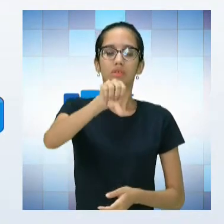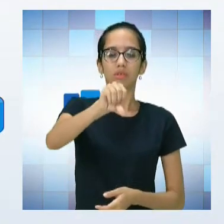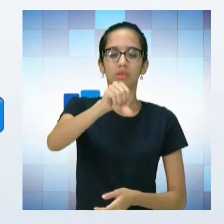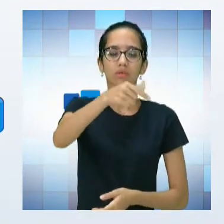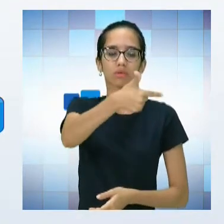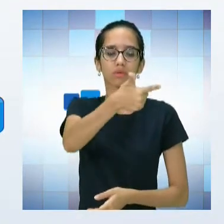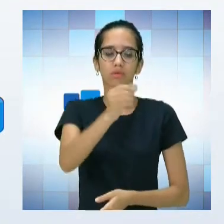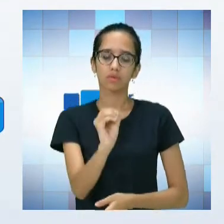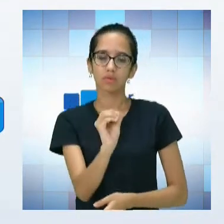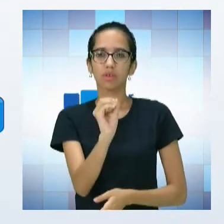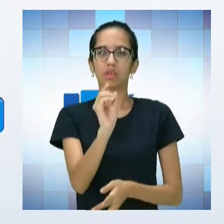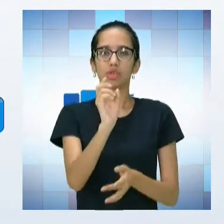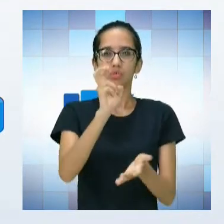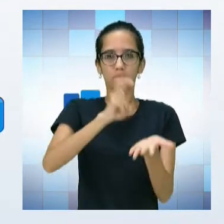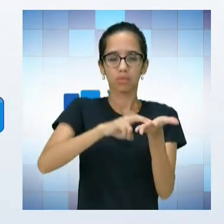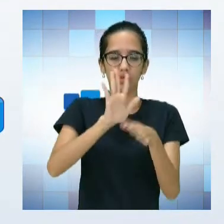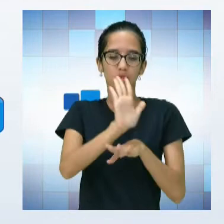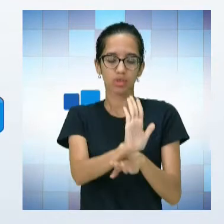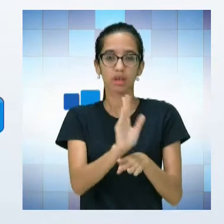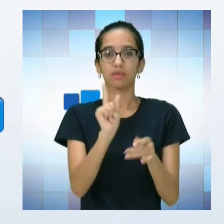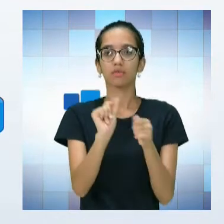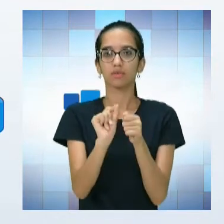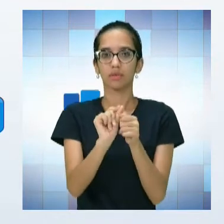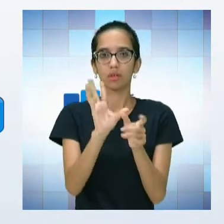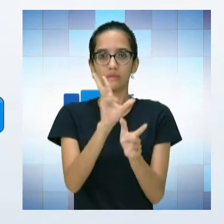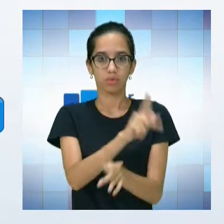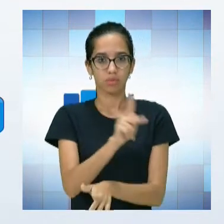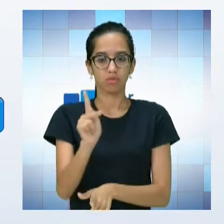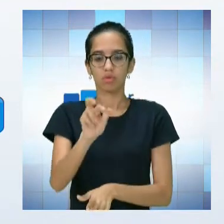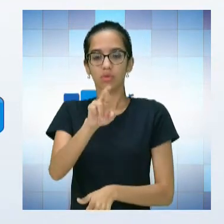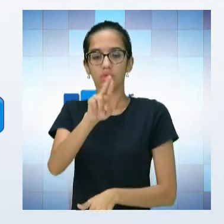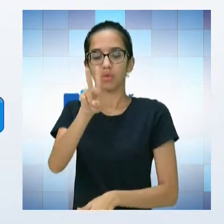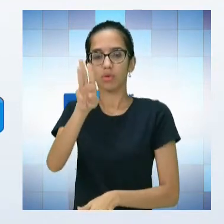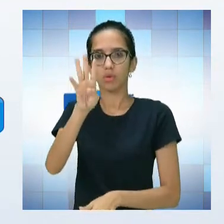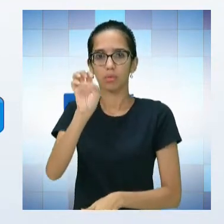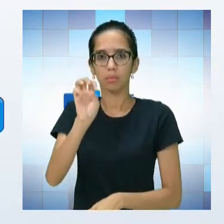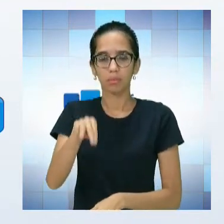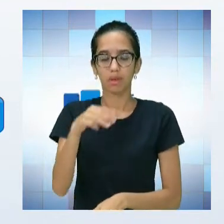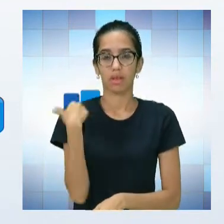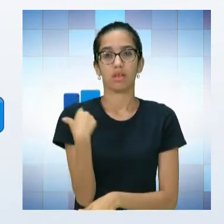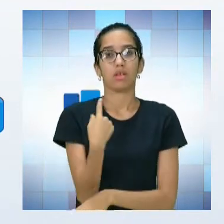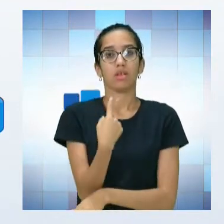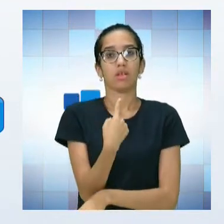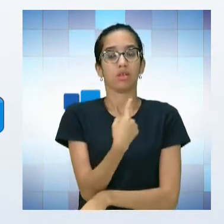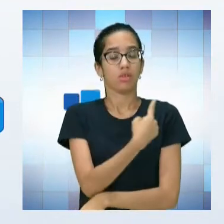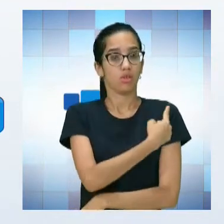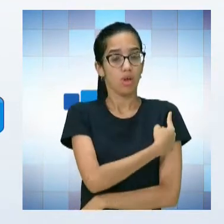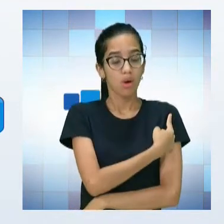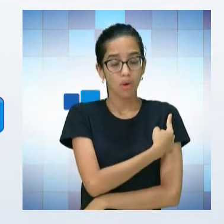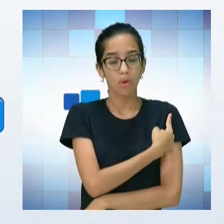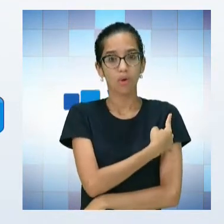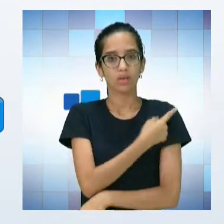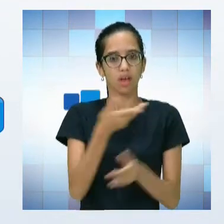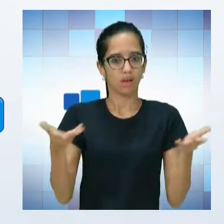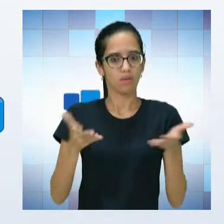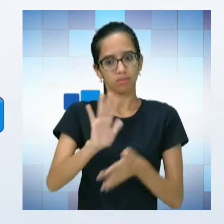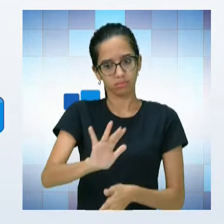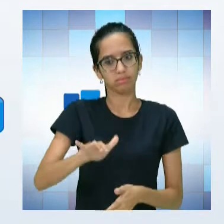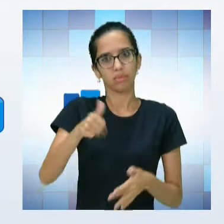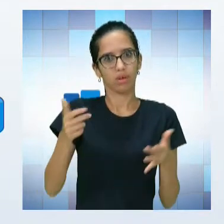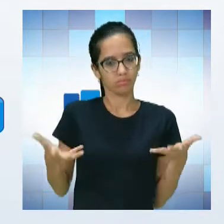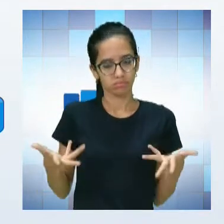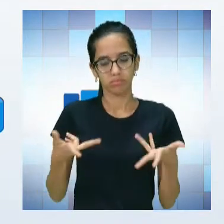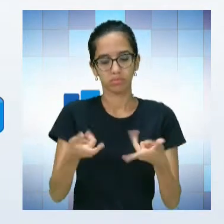capacitação essa feita ou dada pelo professor Rubens Ferronato. Então, com isso, a gente está mais preparado para